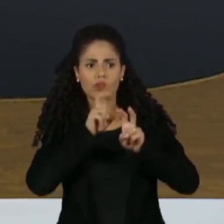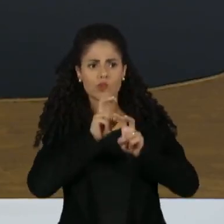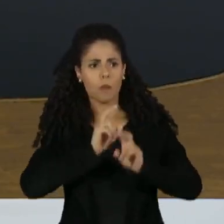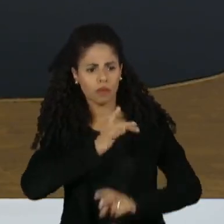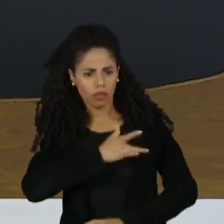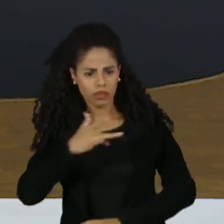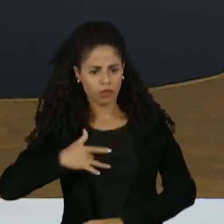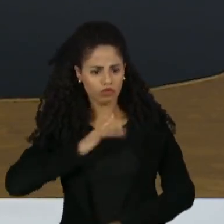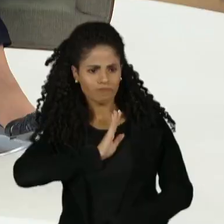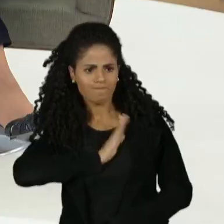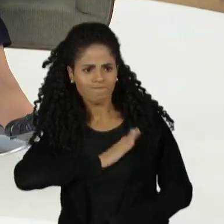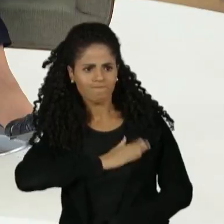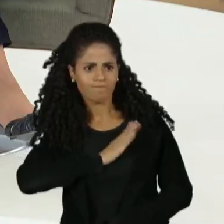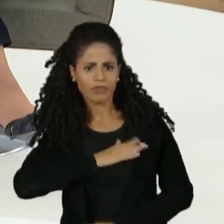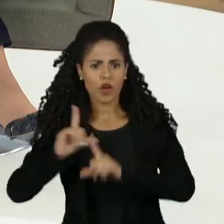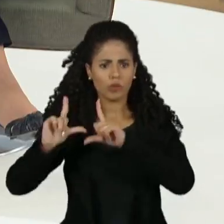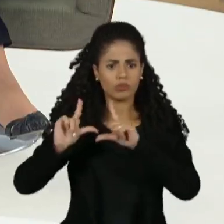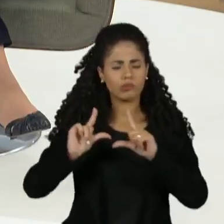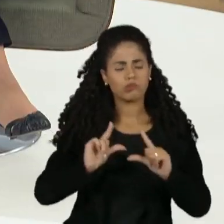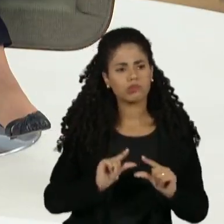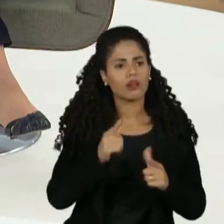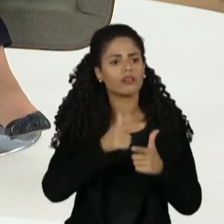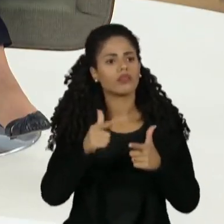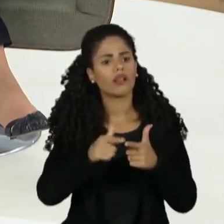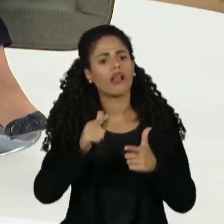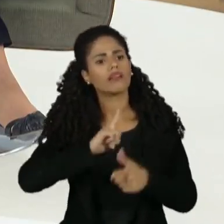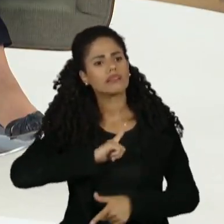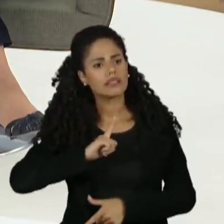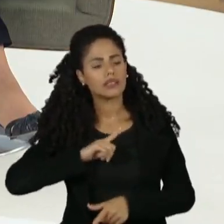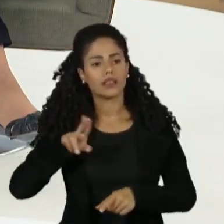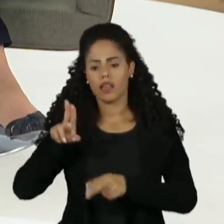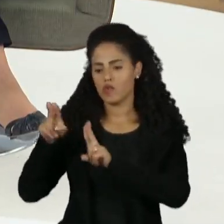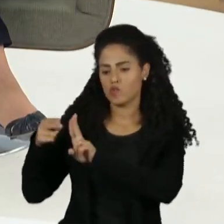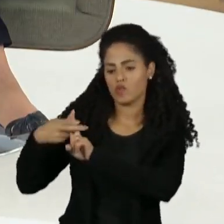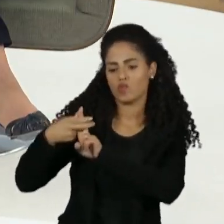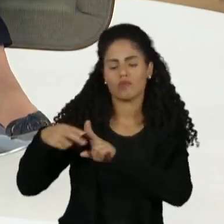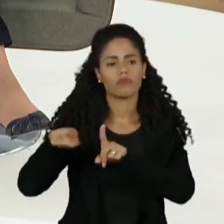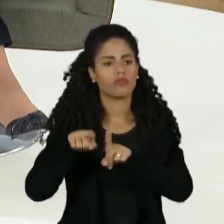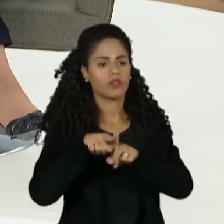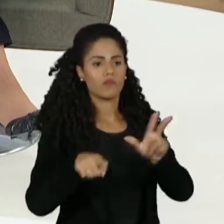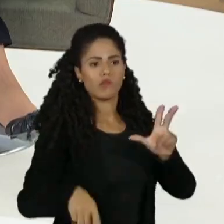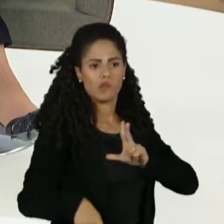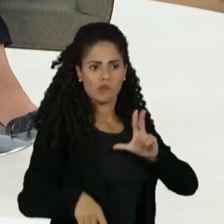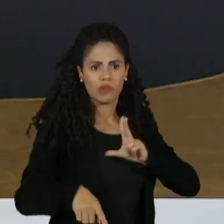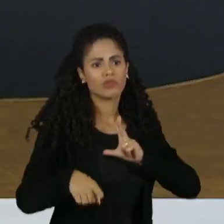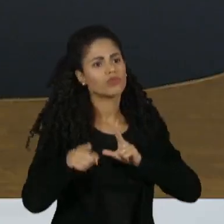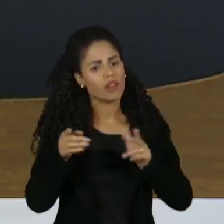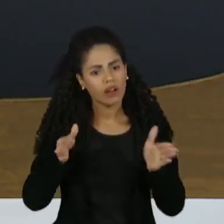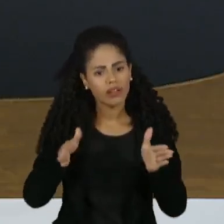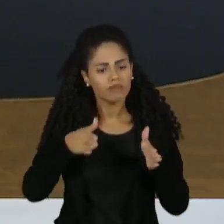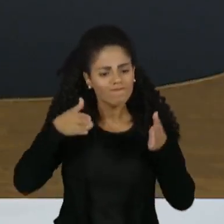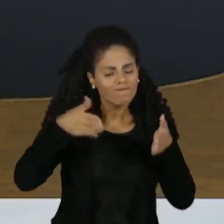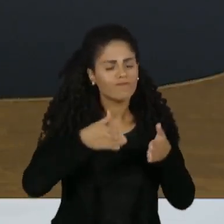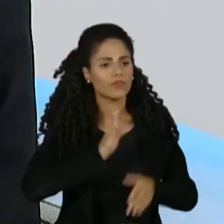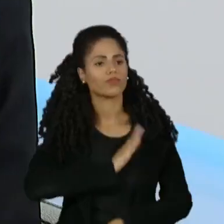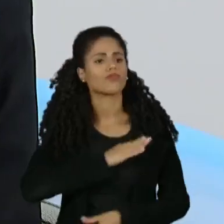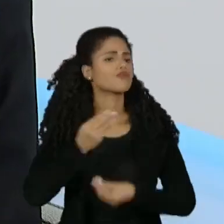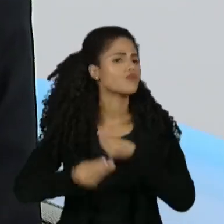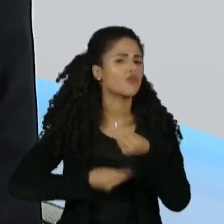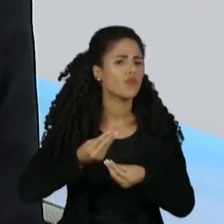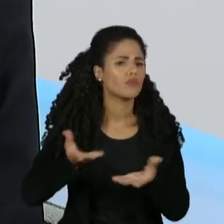e o que fazer para reduzir o enorme fosso que existe entre o SUS e a rede privada nessa área específica?